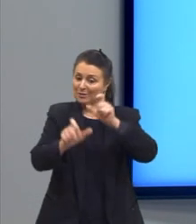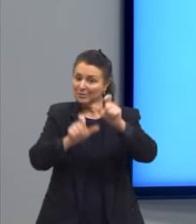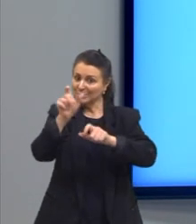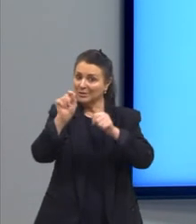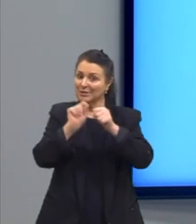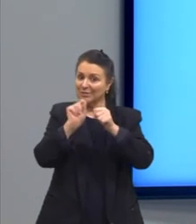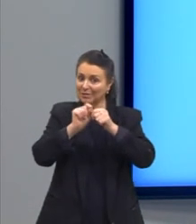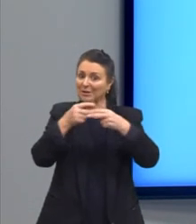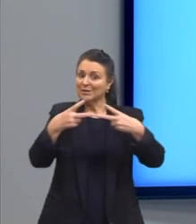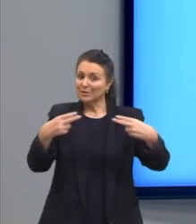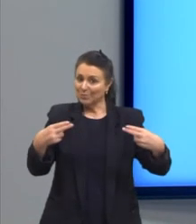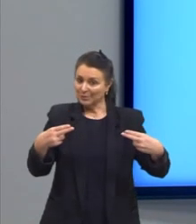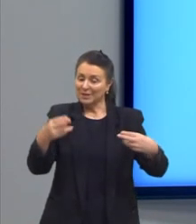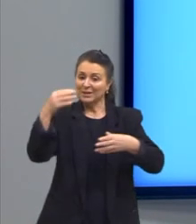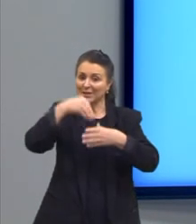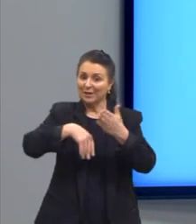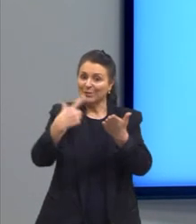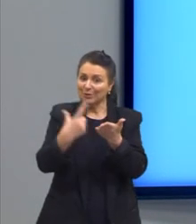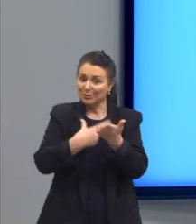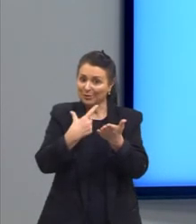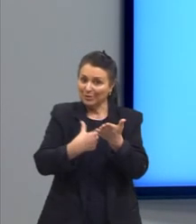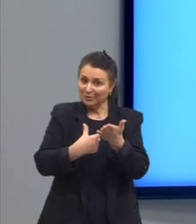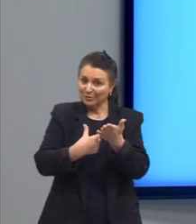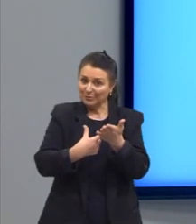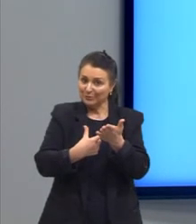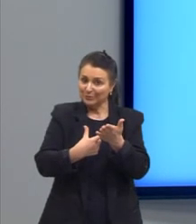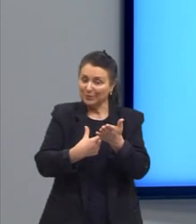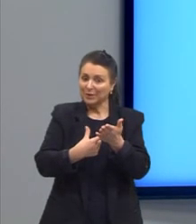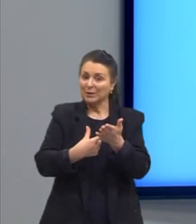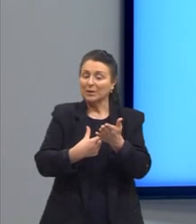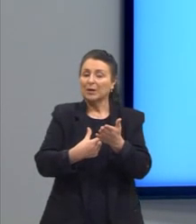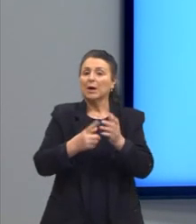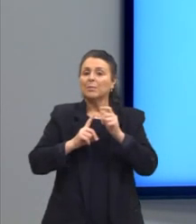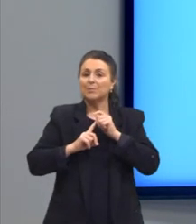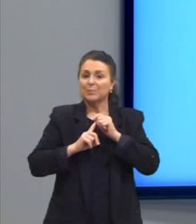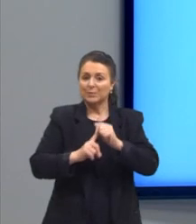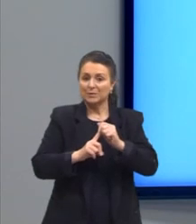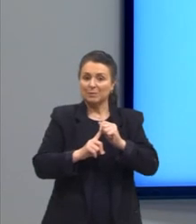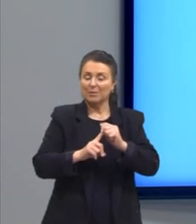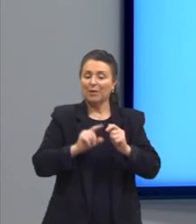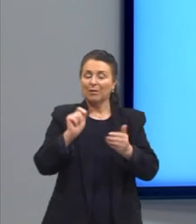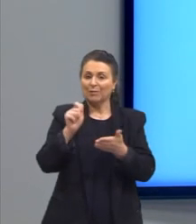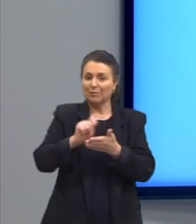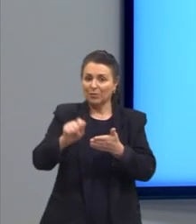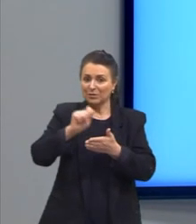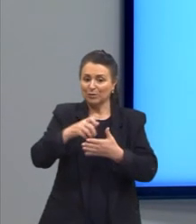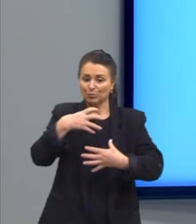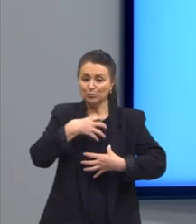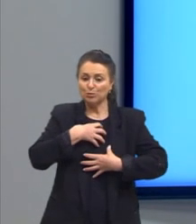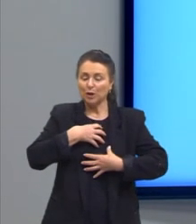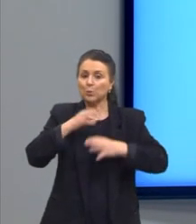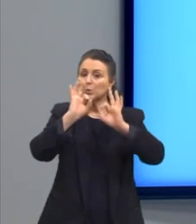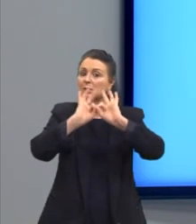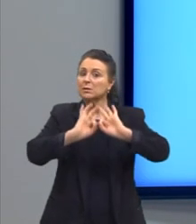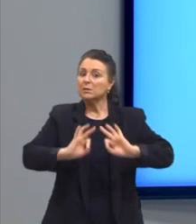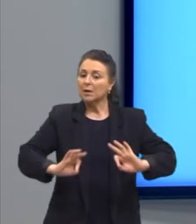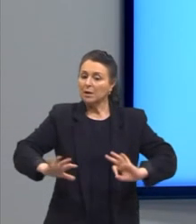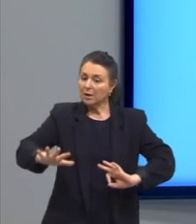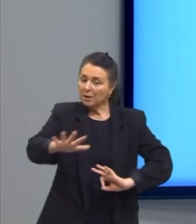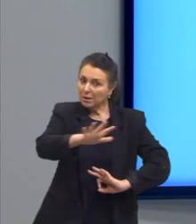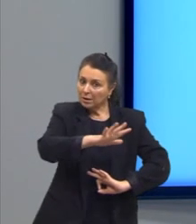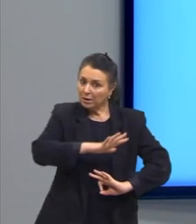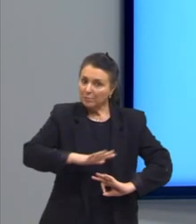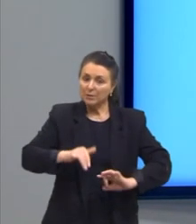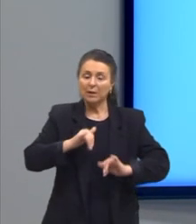questão tão nacionalista e ufanista. Então a principal obra dele foi escrito num tom coloquial e vai narrar a história de um